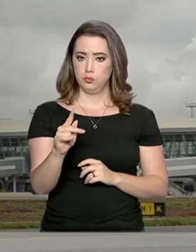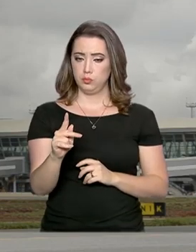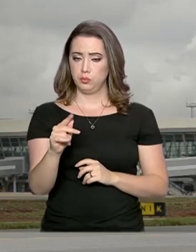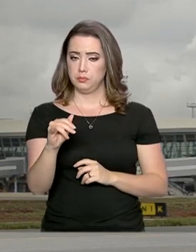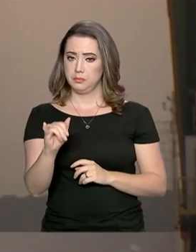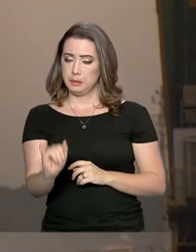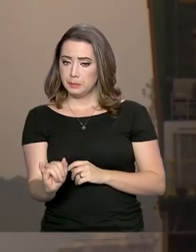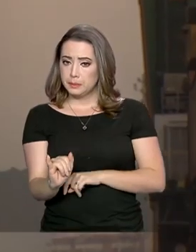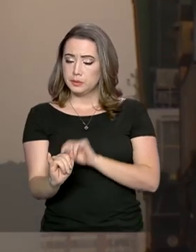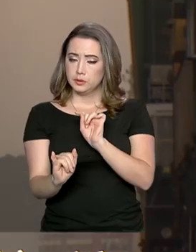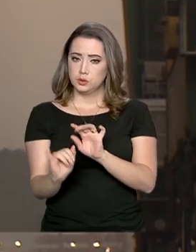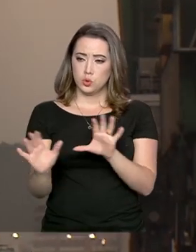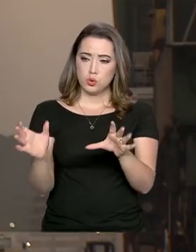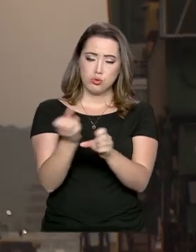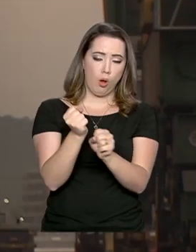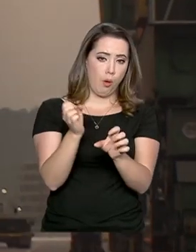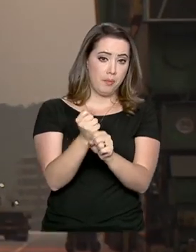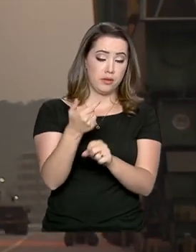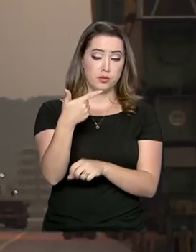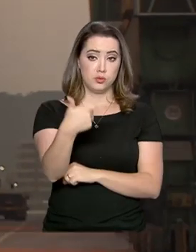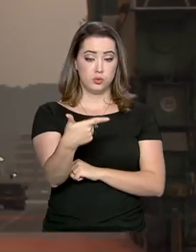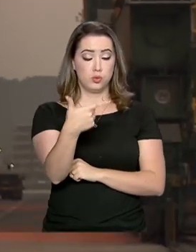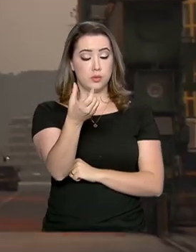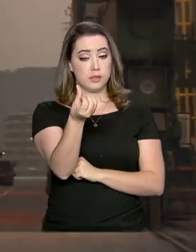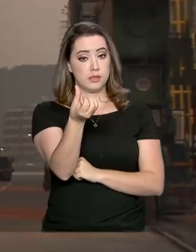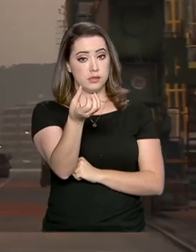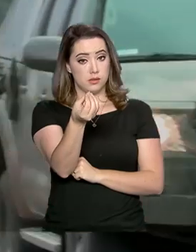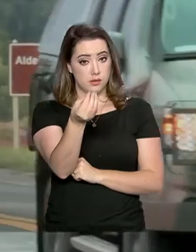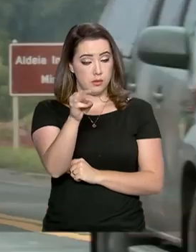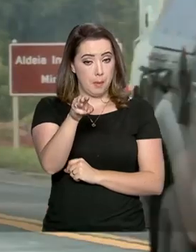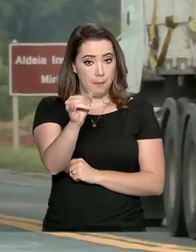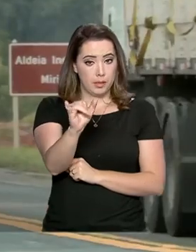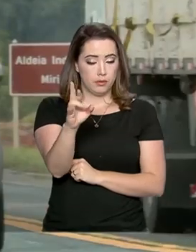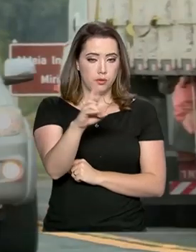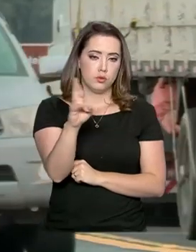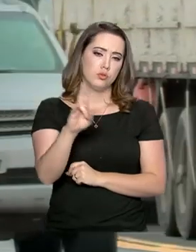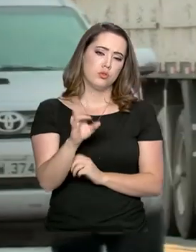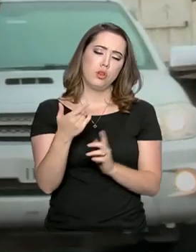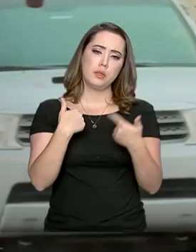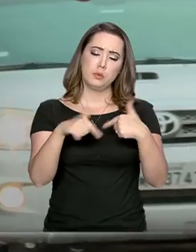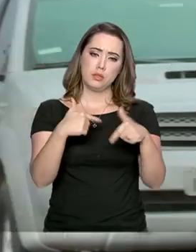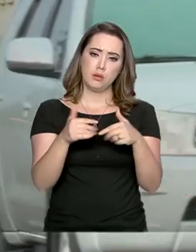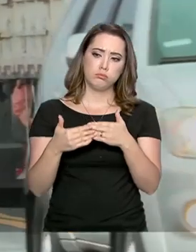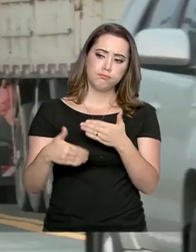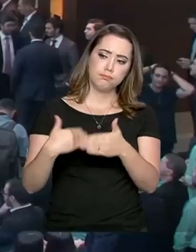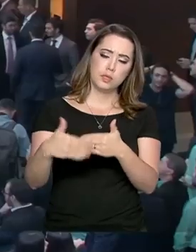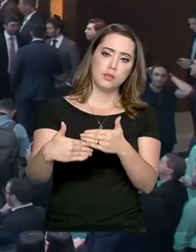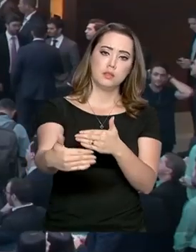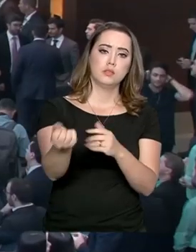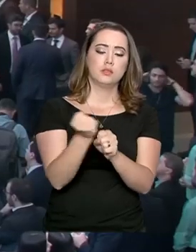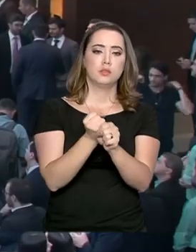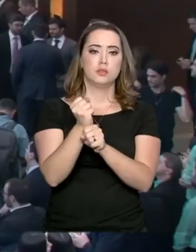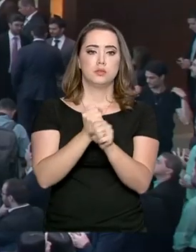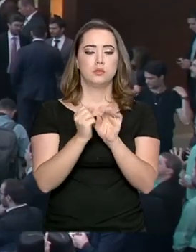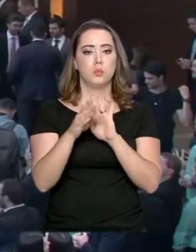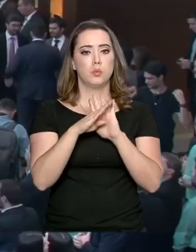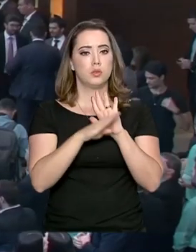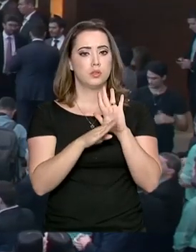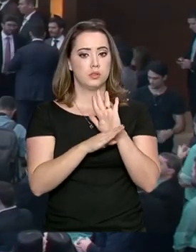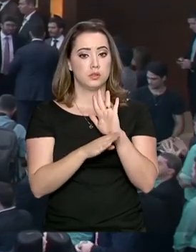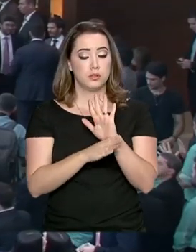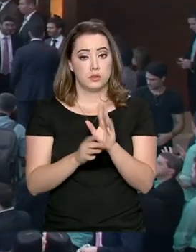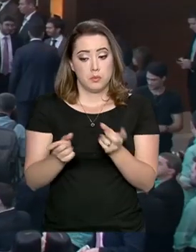o PPI, soma cerca de 260 bilhões de reais para ações nos próximos anos. O maior programa de